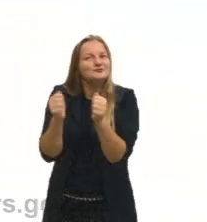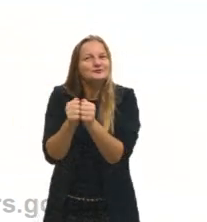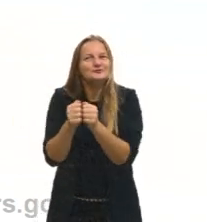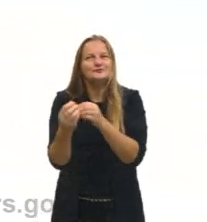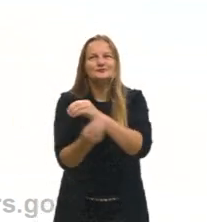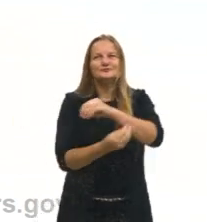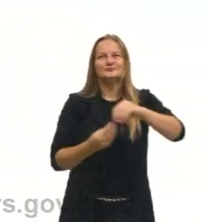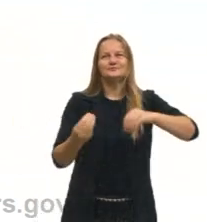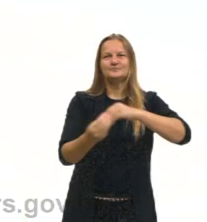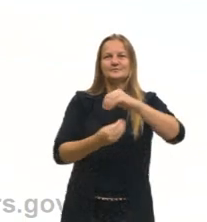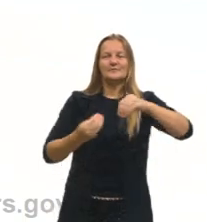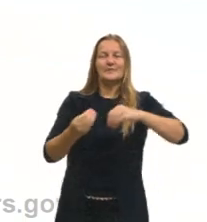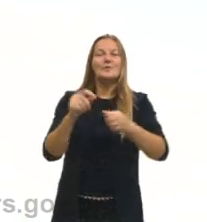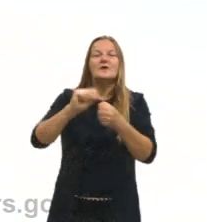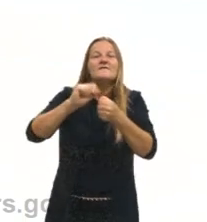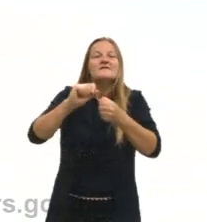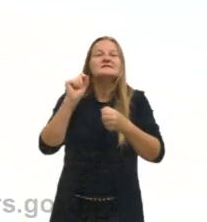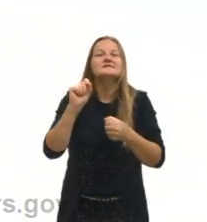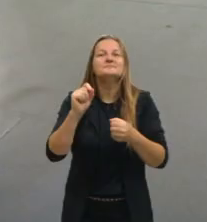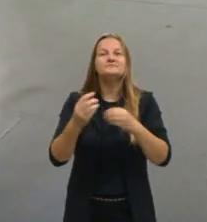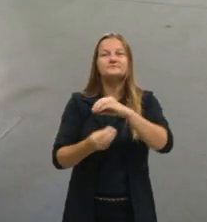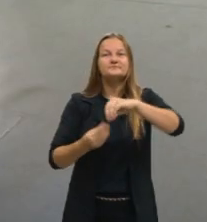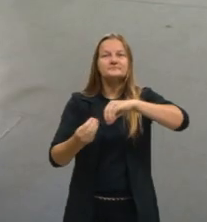que nós vamos fazer com essa mistura?